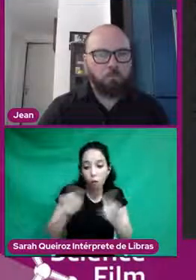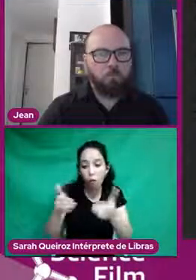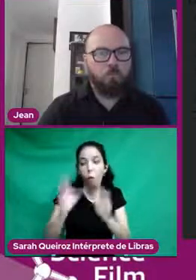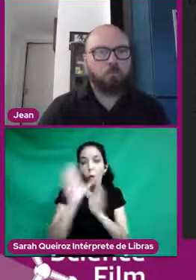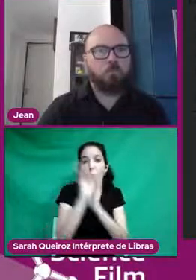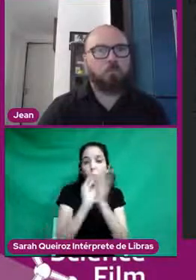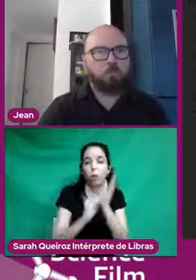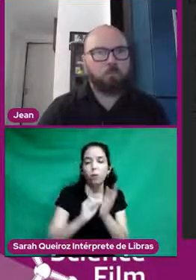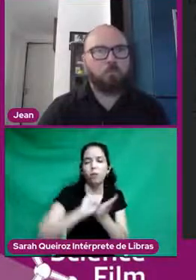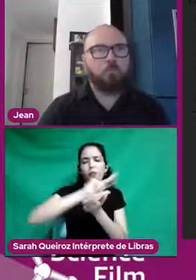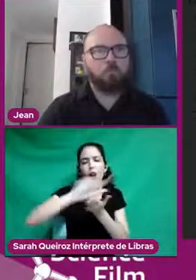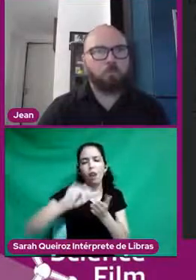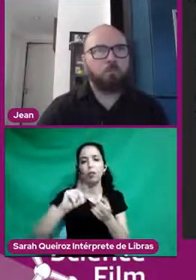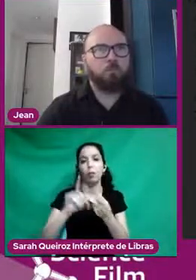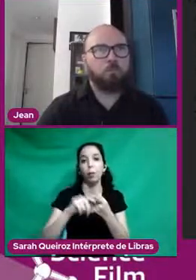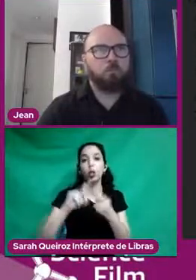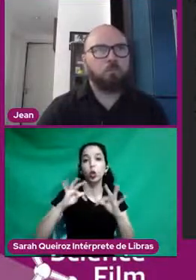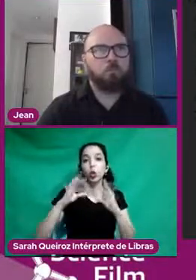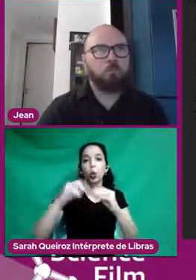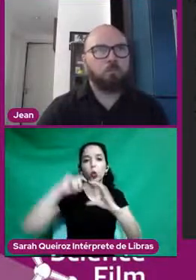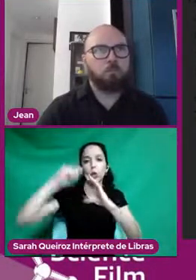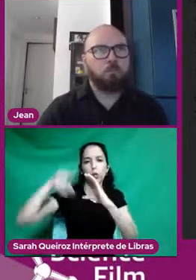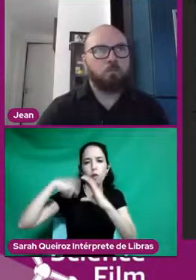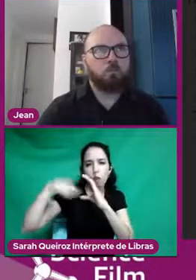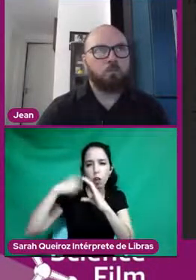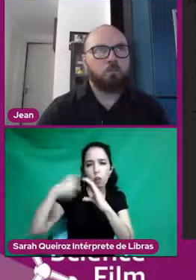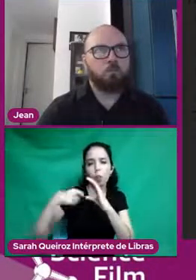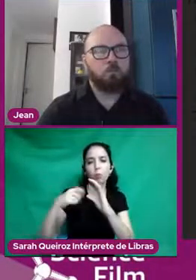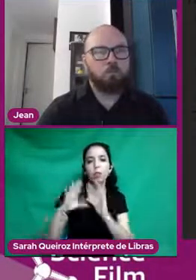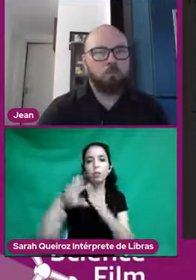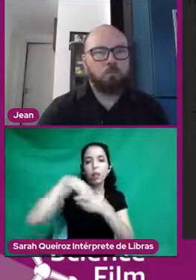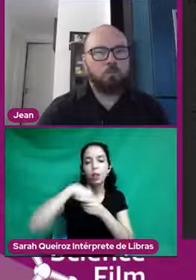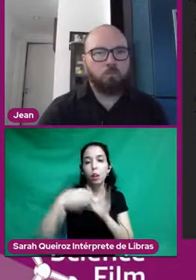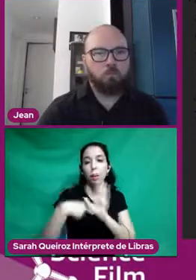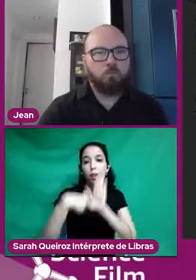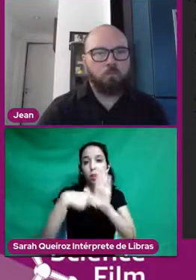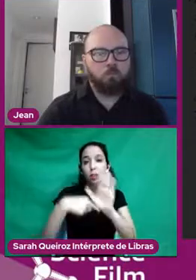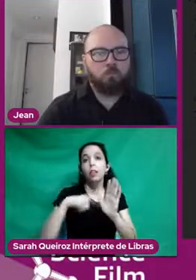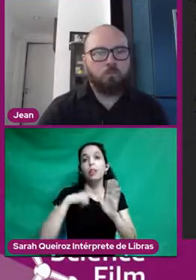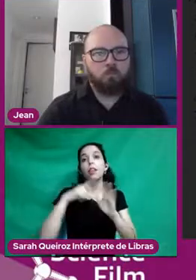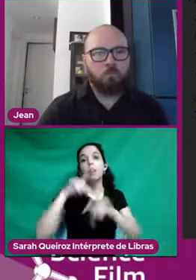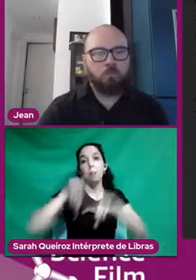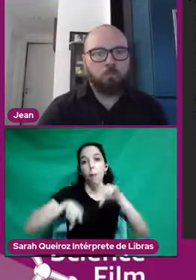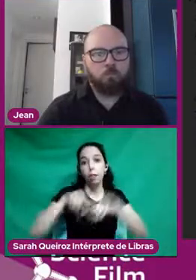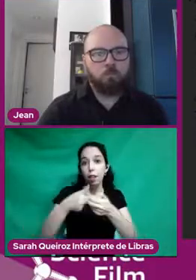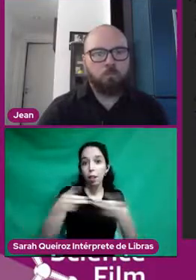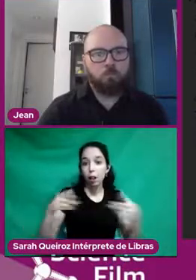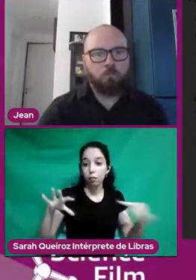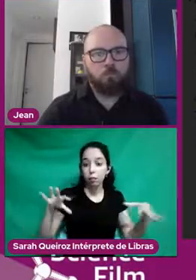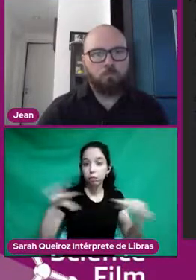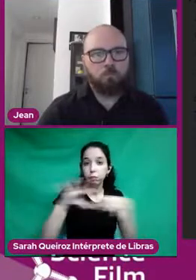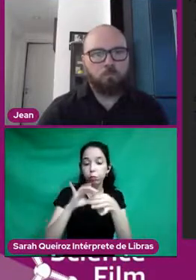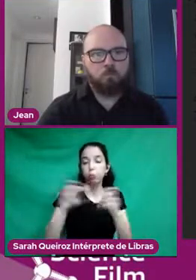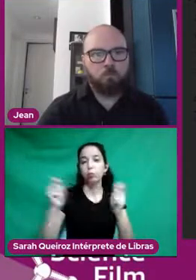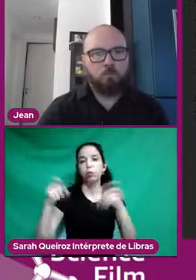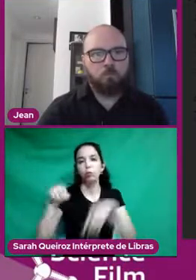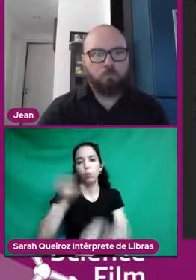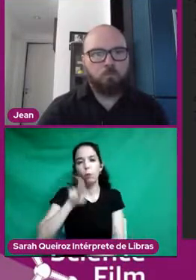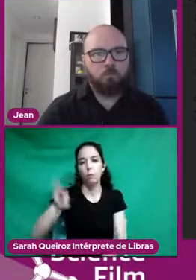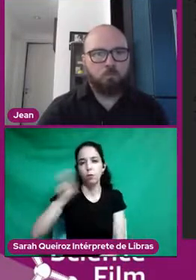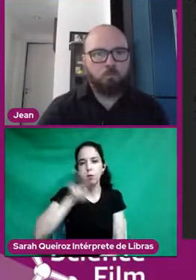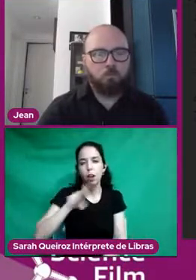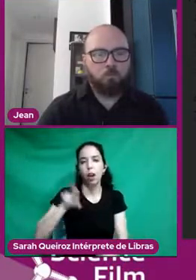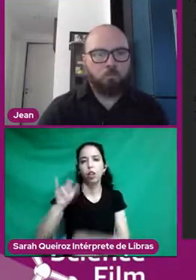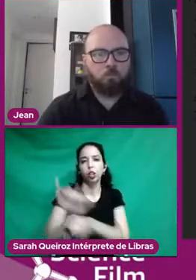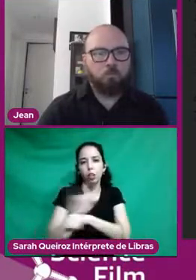que estão na nossa mostra tem algum ou mais de um material que pode ser usado como uma forma de